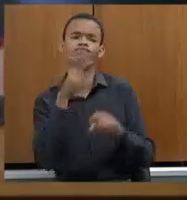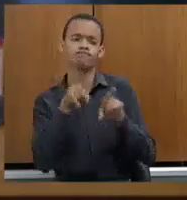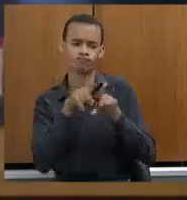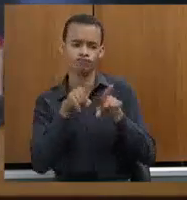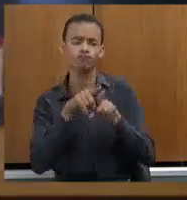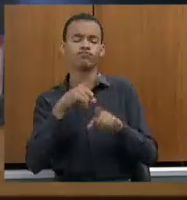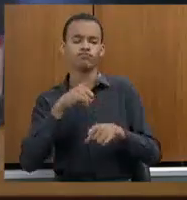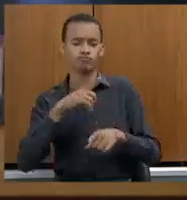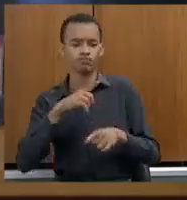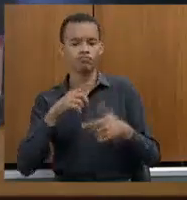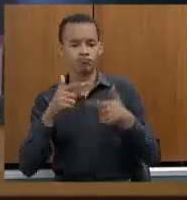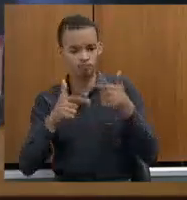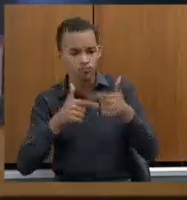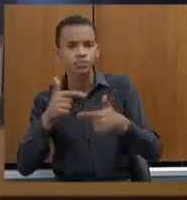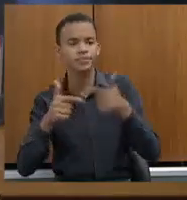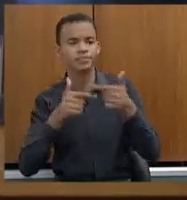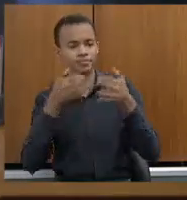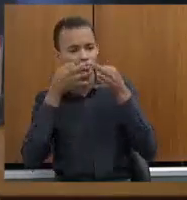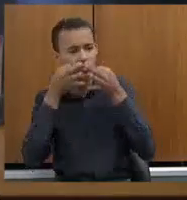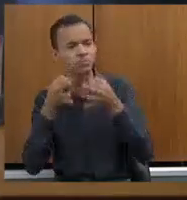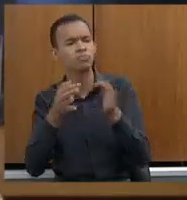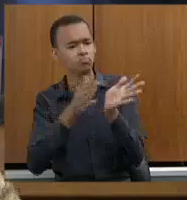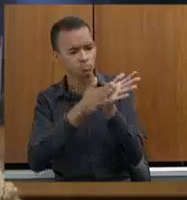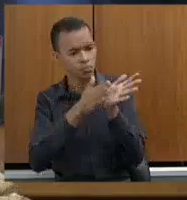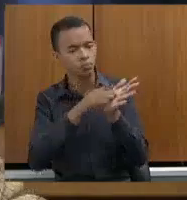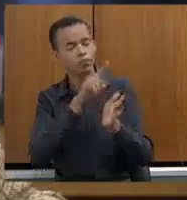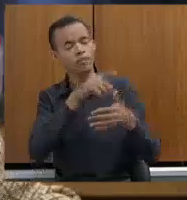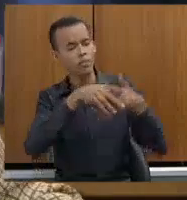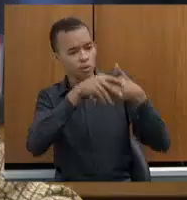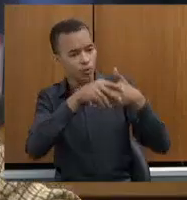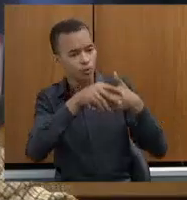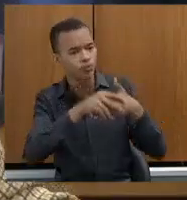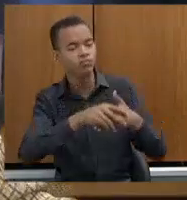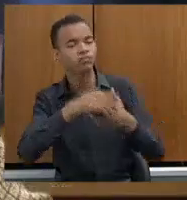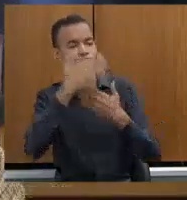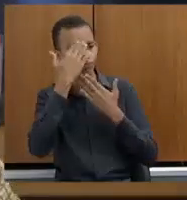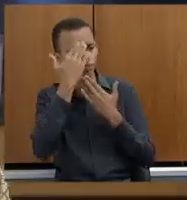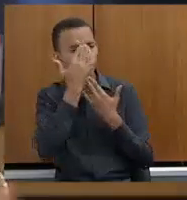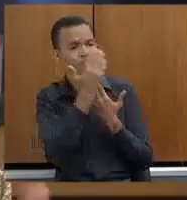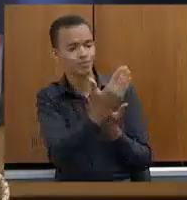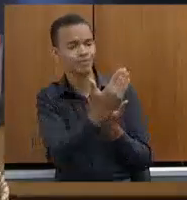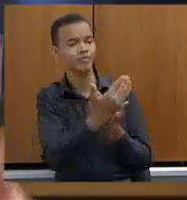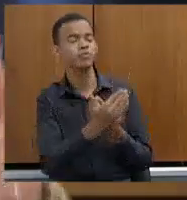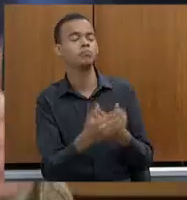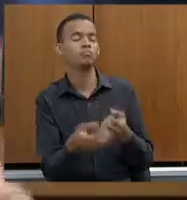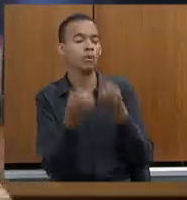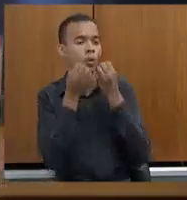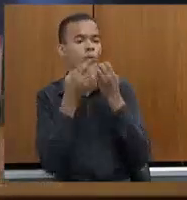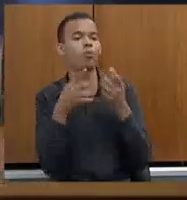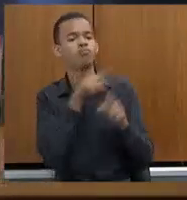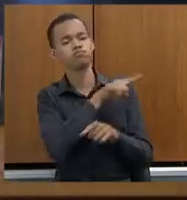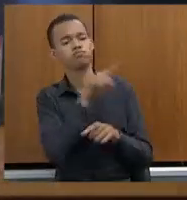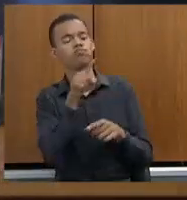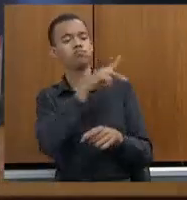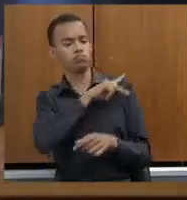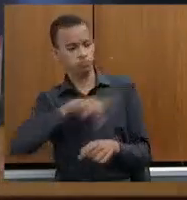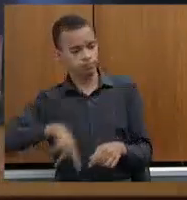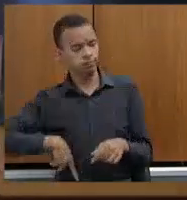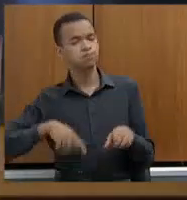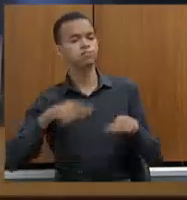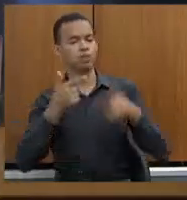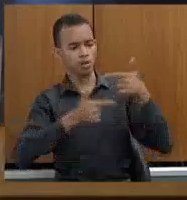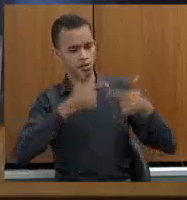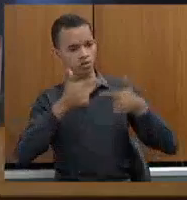atuante, por sinal. Então, cumprimentá-los e dizer de quão bom... E tão bom é o trabalho do presidente que